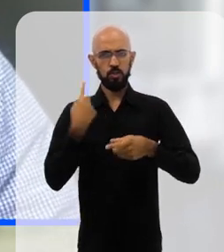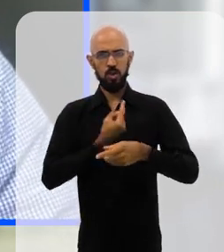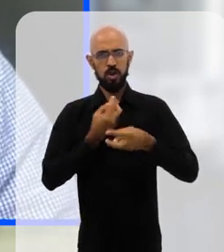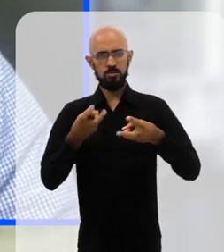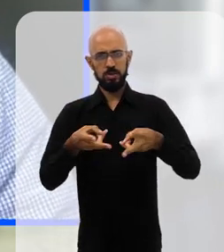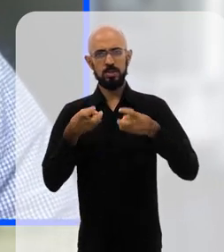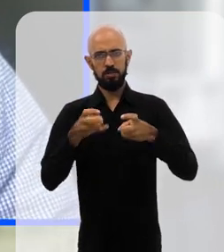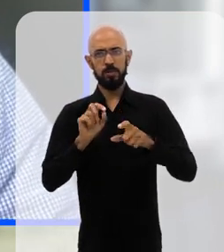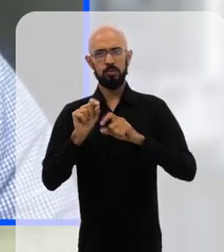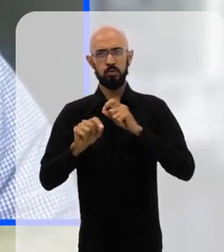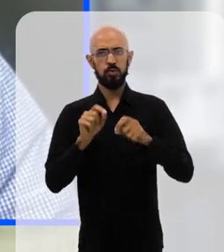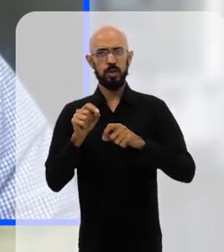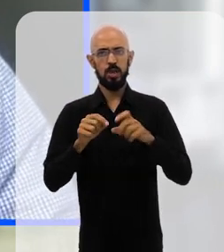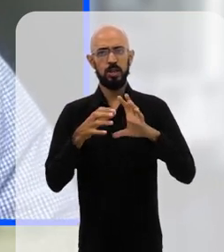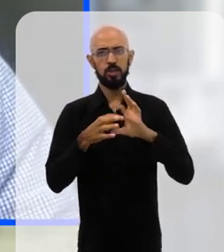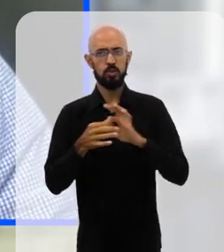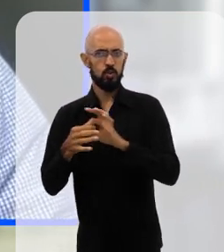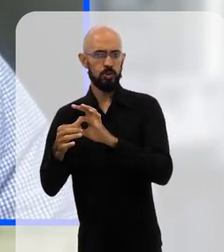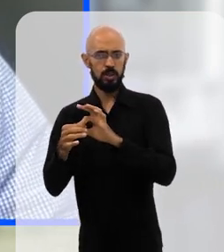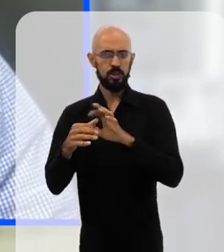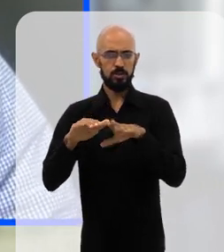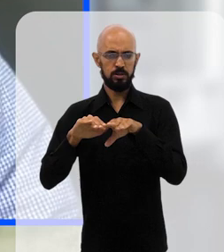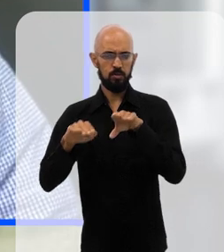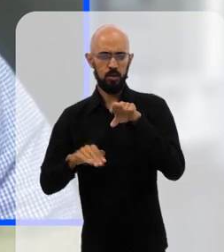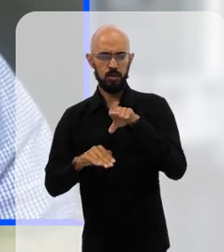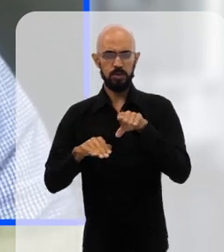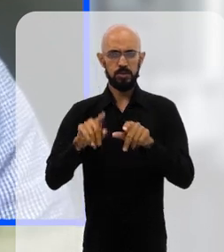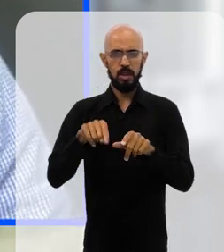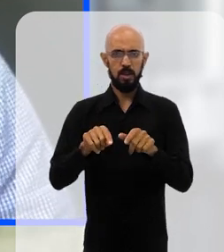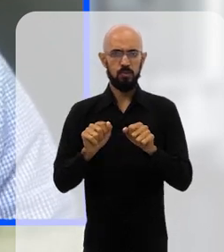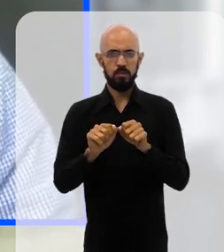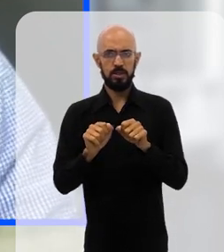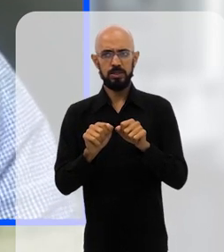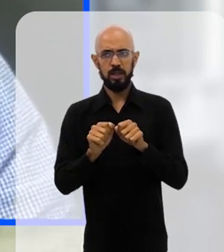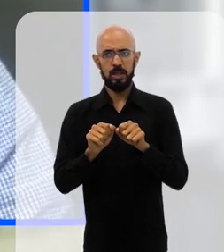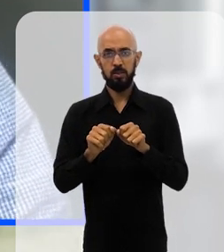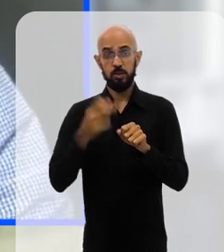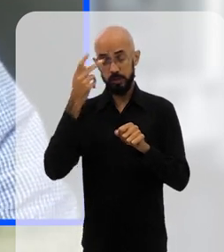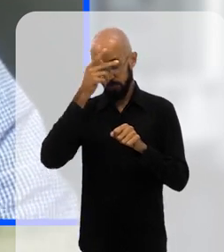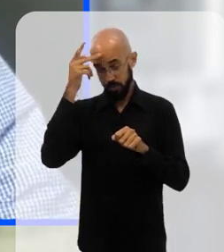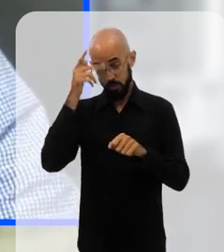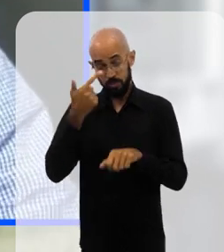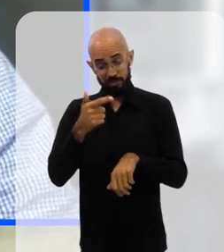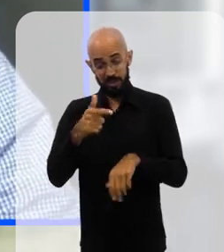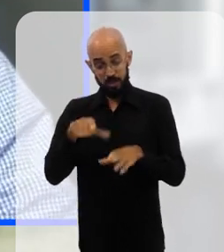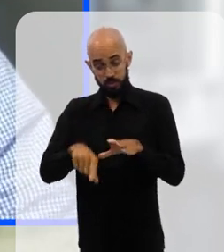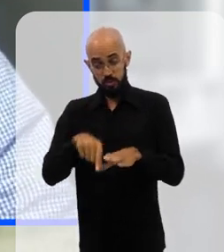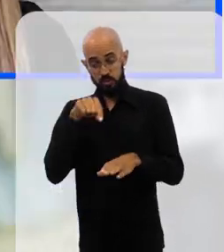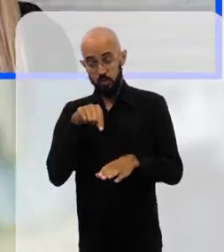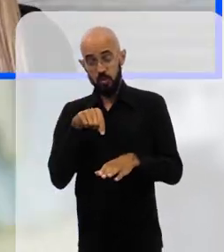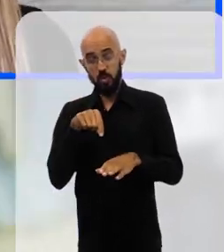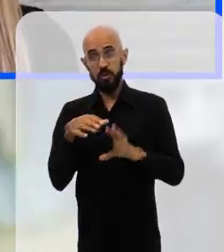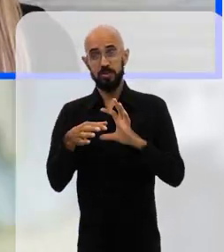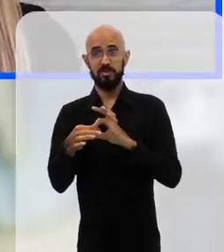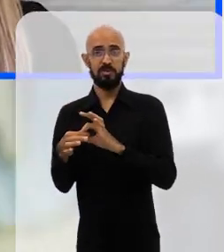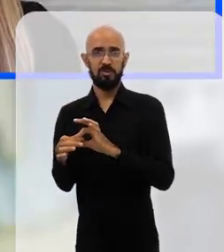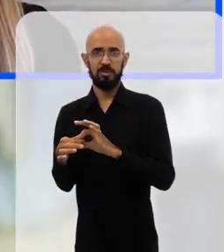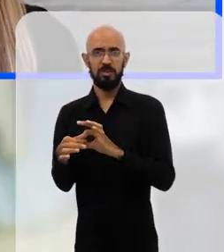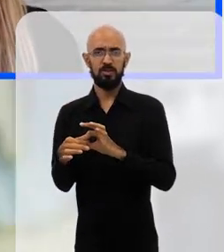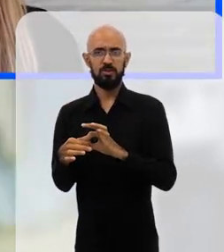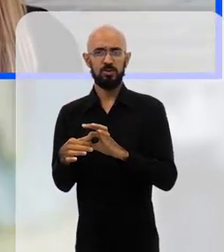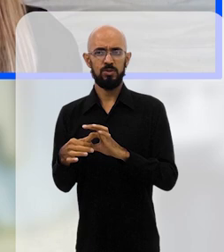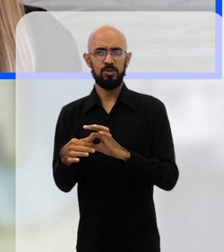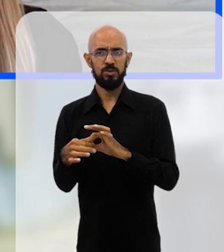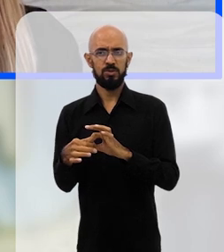visto, justamente, é esse contexto de aumento da desigualdade, fazendo com que as pessoas não tenham alternativas, né, diante desse